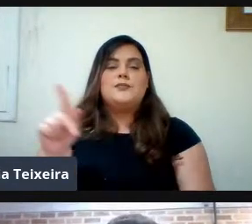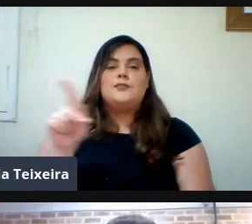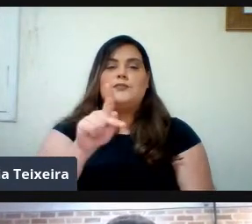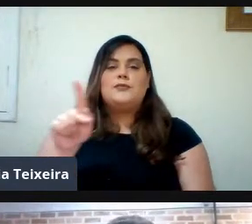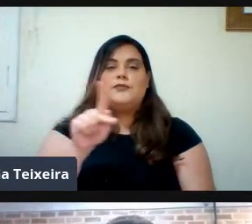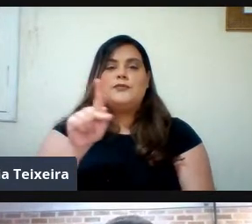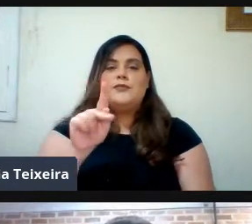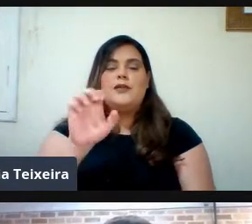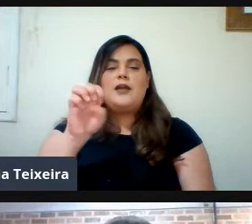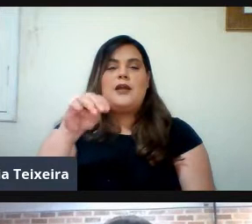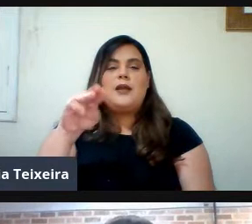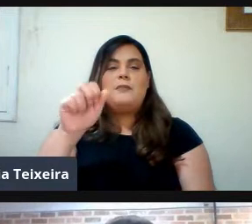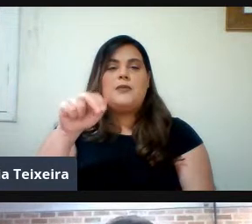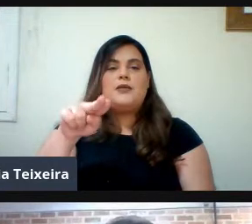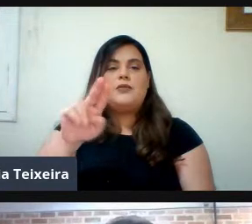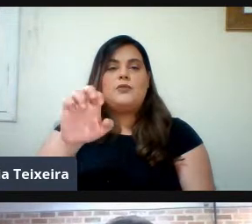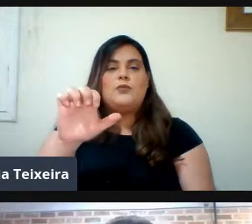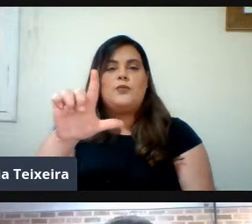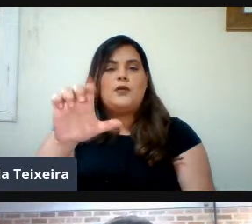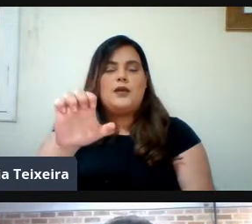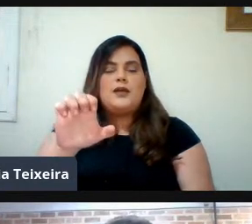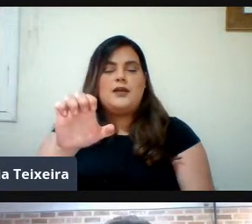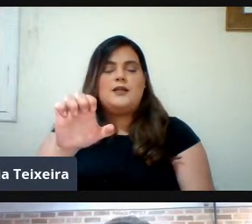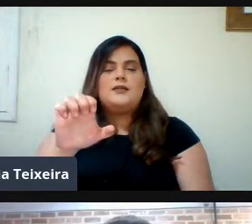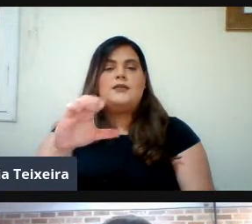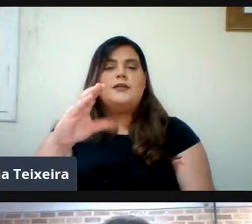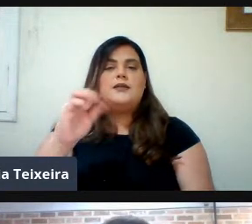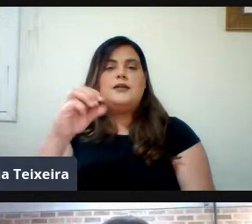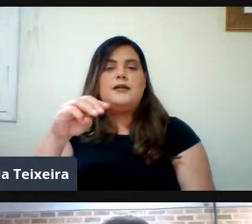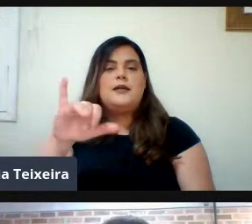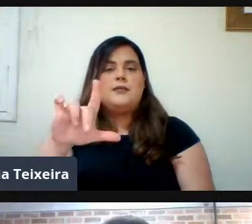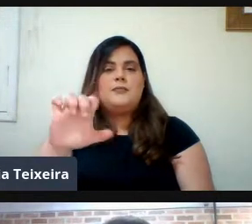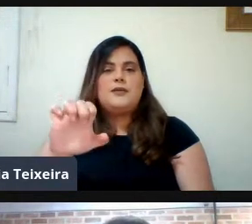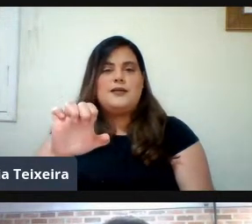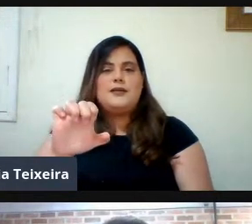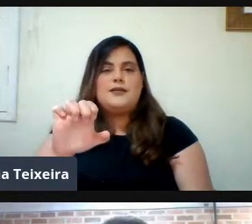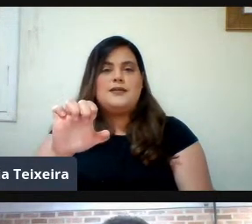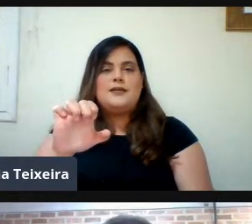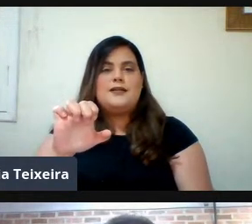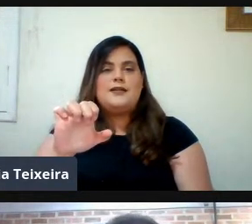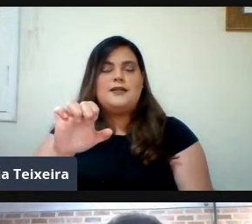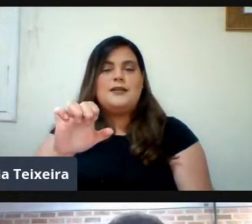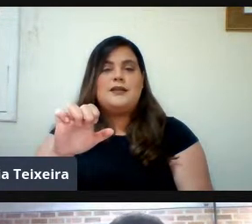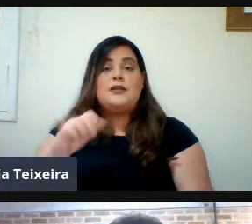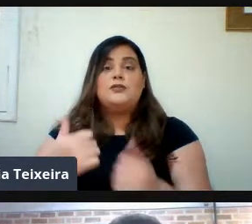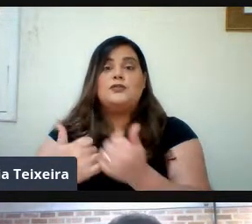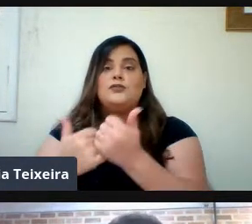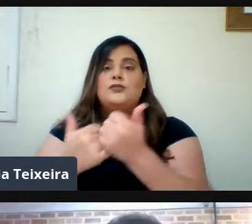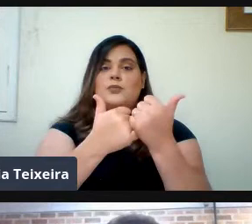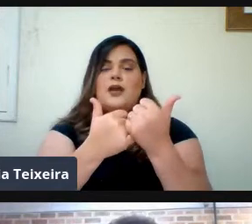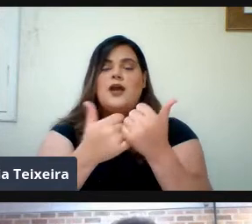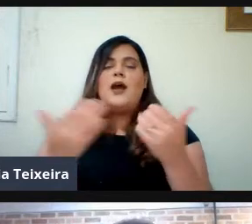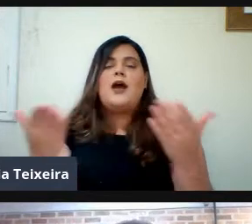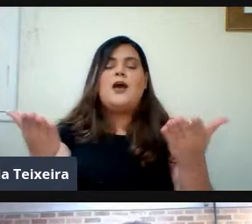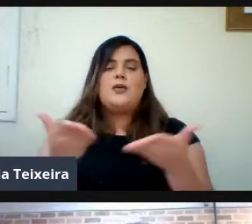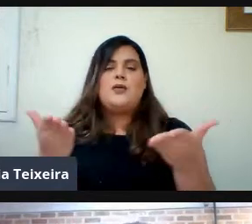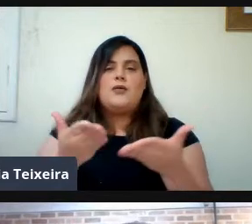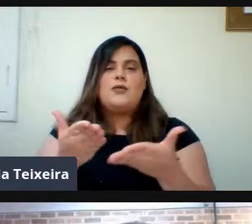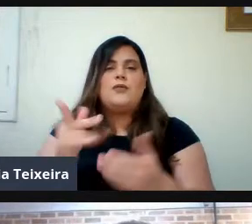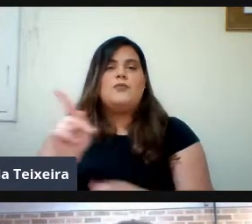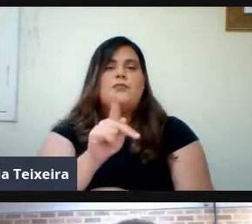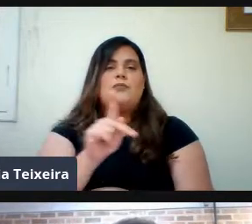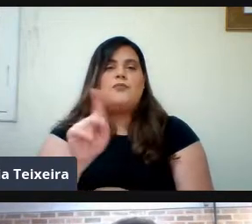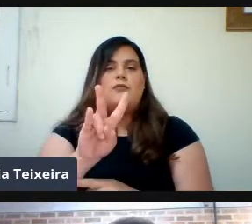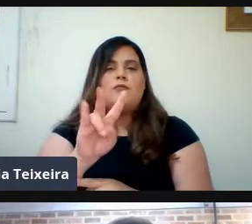Camille Albuquerque Nesse ato Representada Pelo professor Vitor Maia Como coordenador